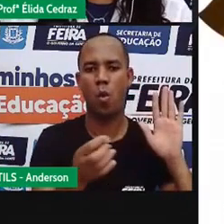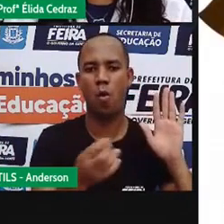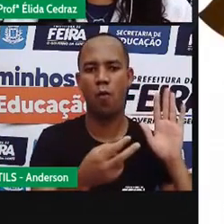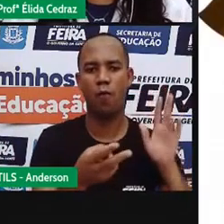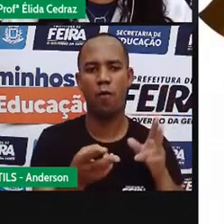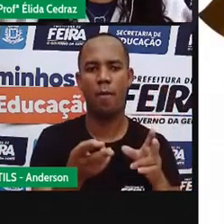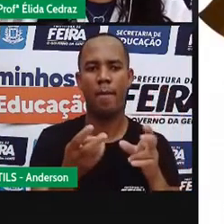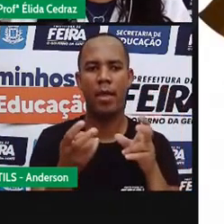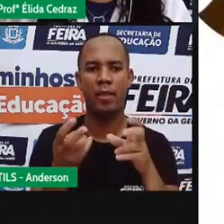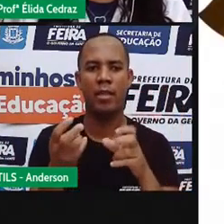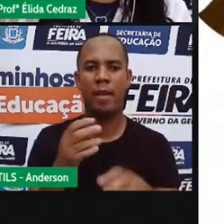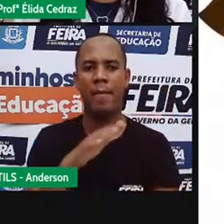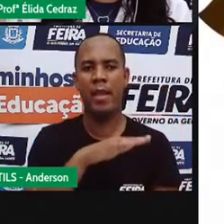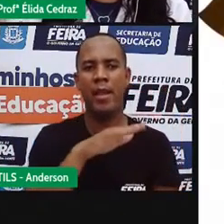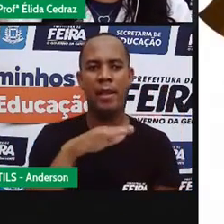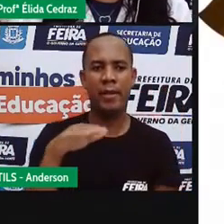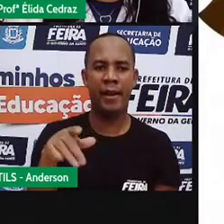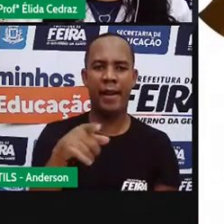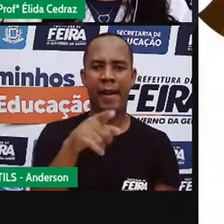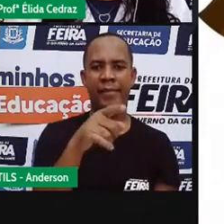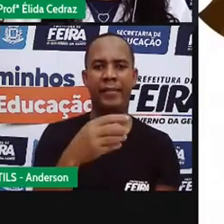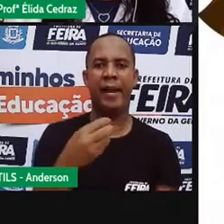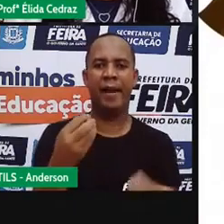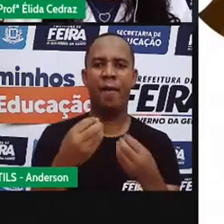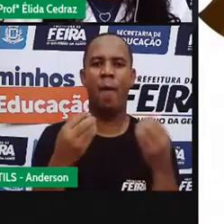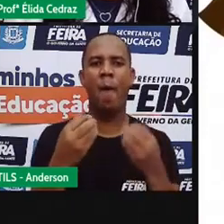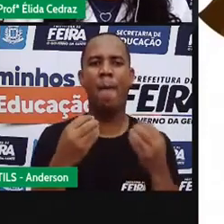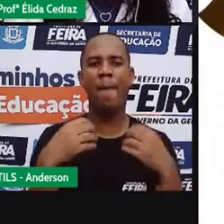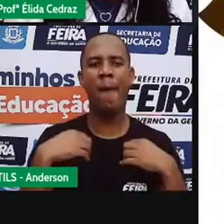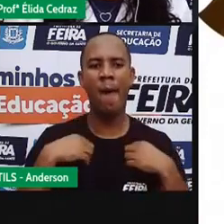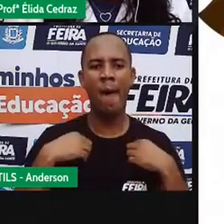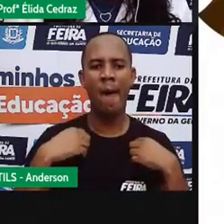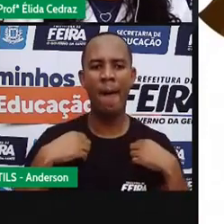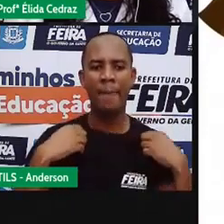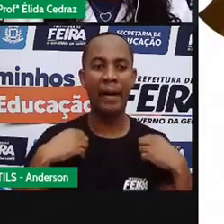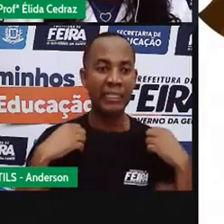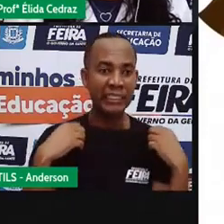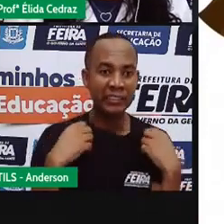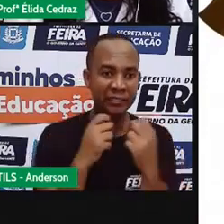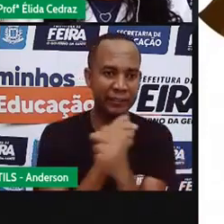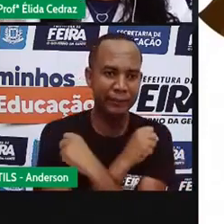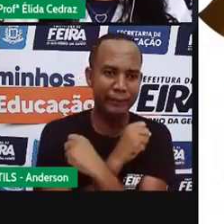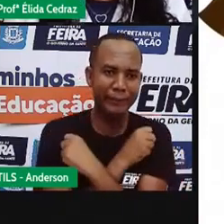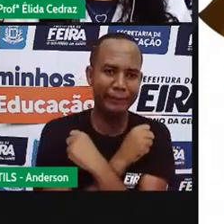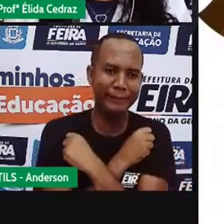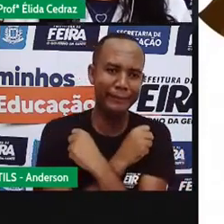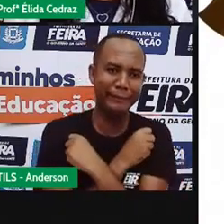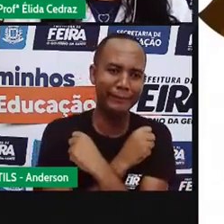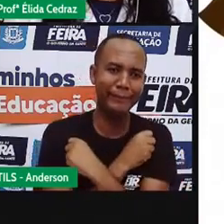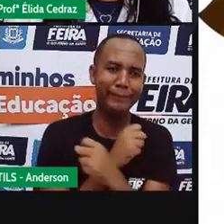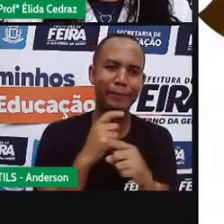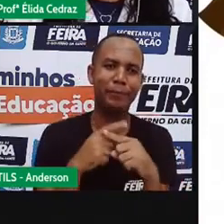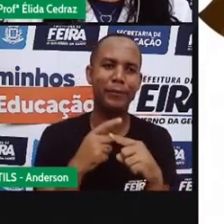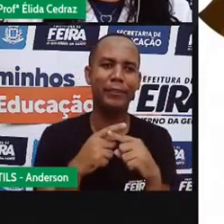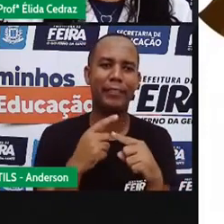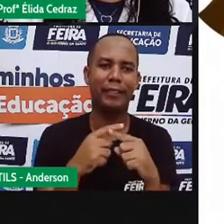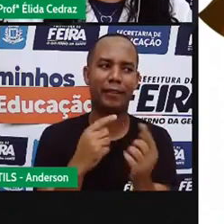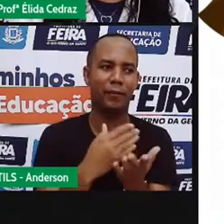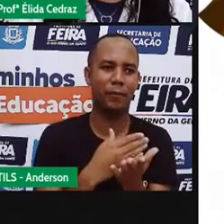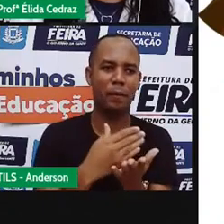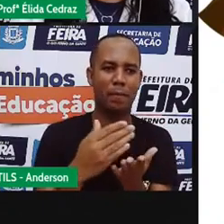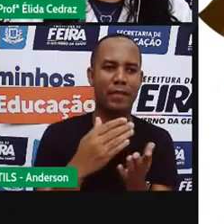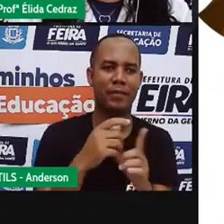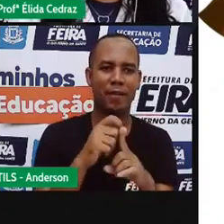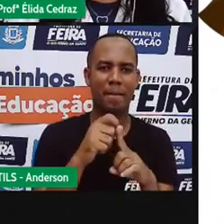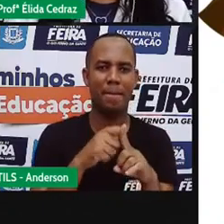Observa as crianças que estão aí no calendário, como é que elas estão vestidas. Sabe por quê? Porque o mês